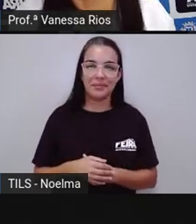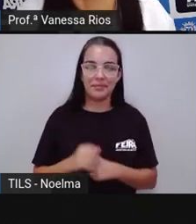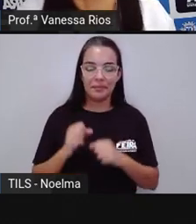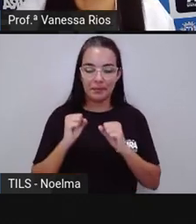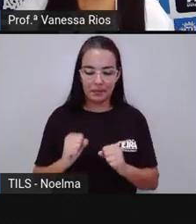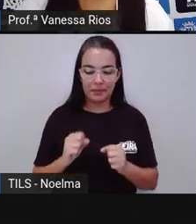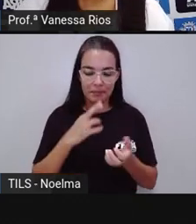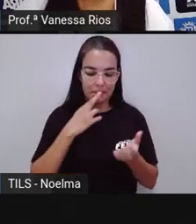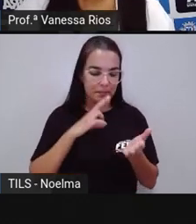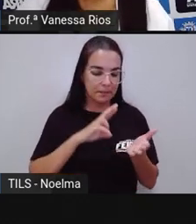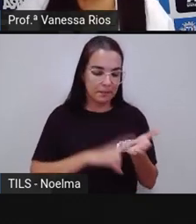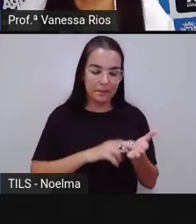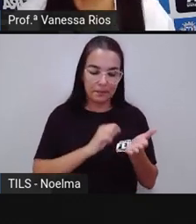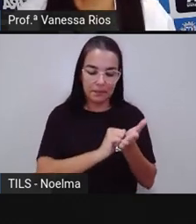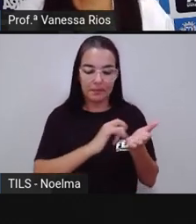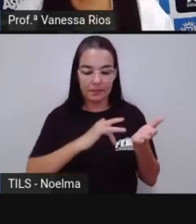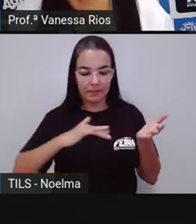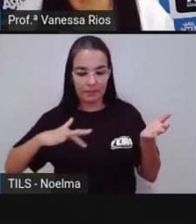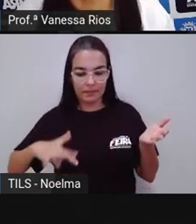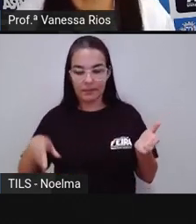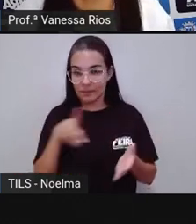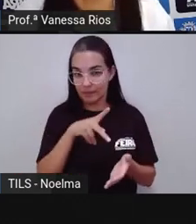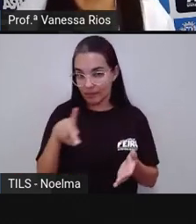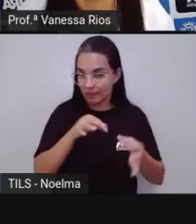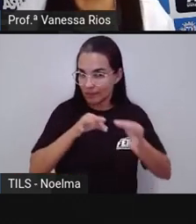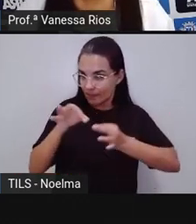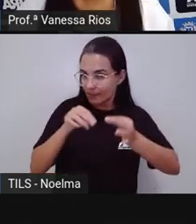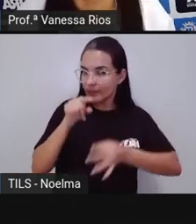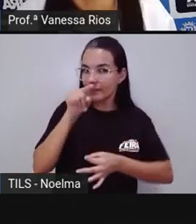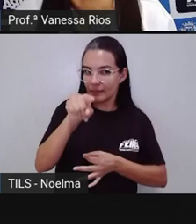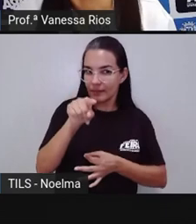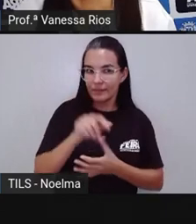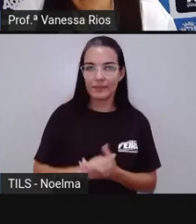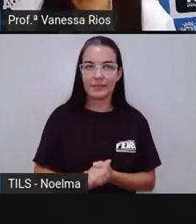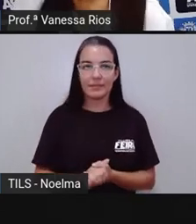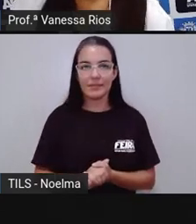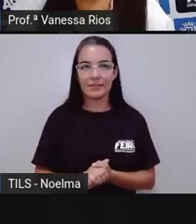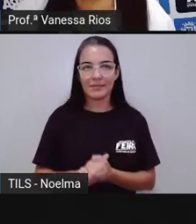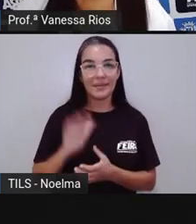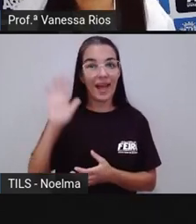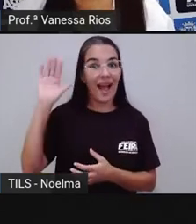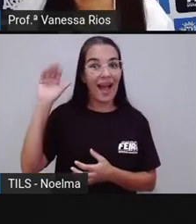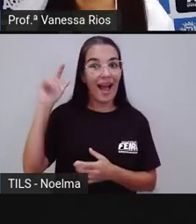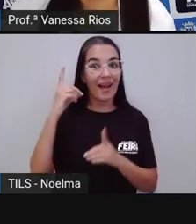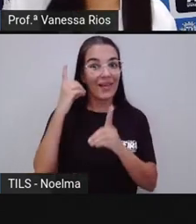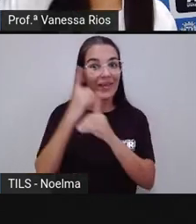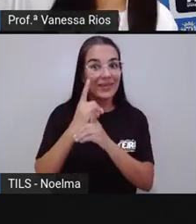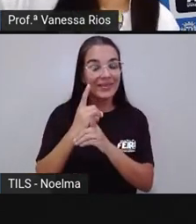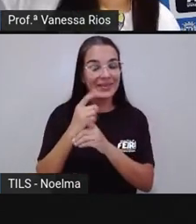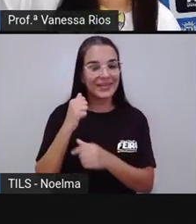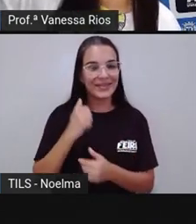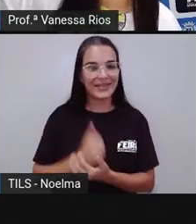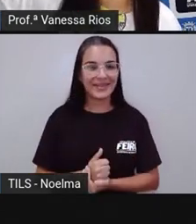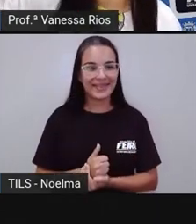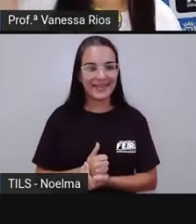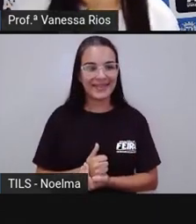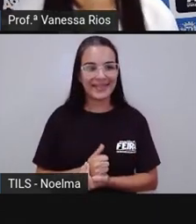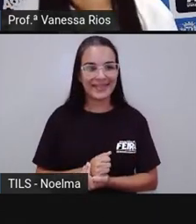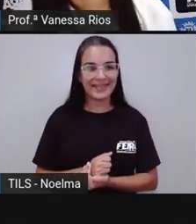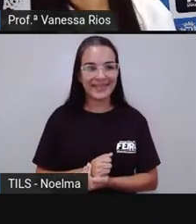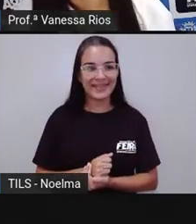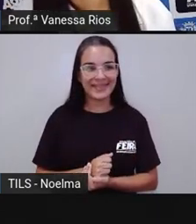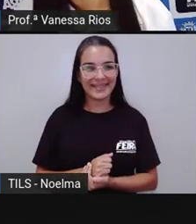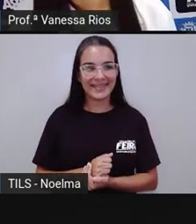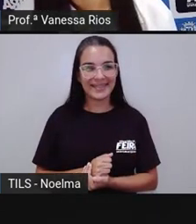você responda as atividades programadas por seu professor ou professora. E até a próxima aula, ó! Tchau, tchau!